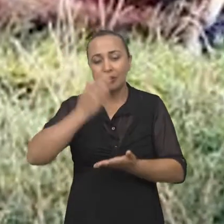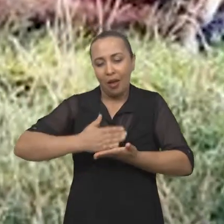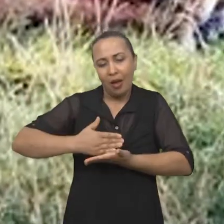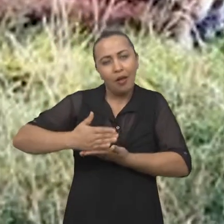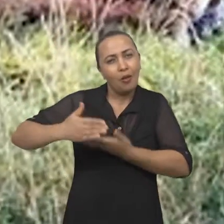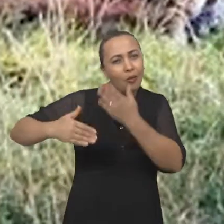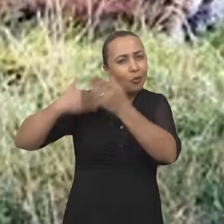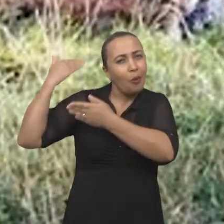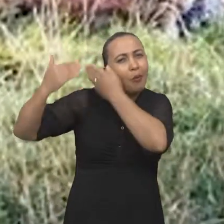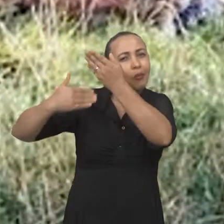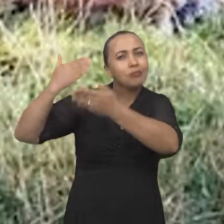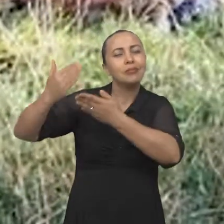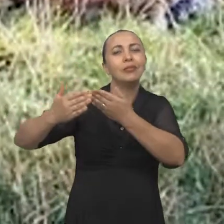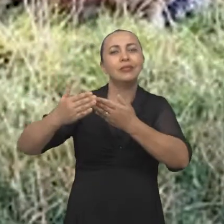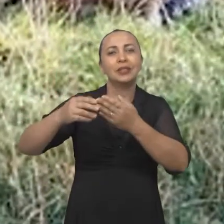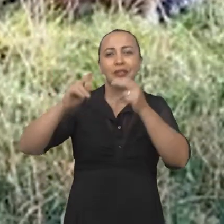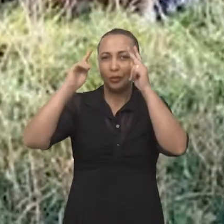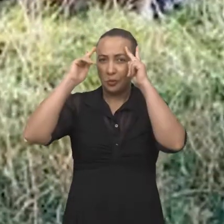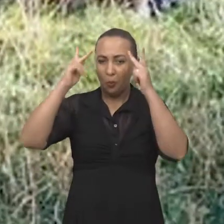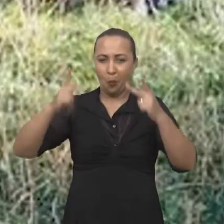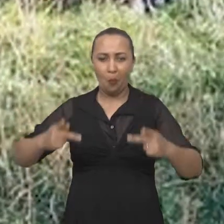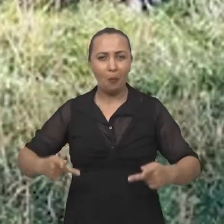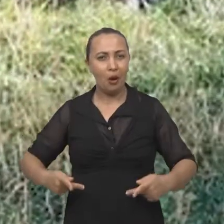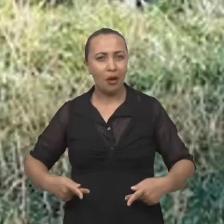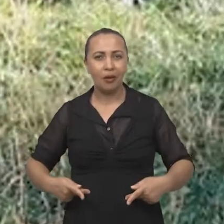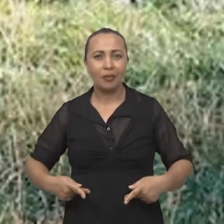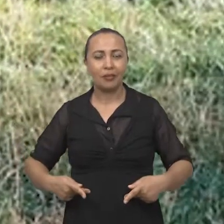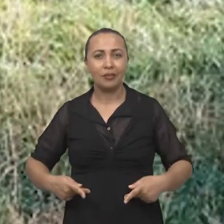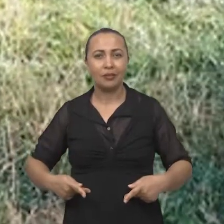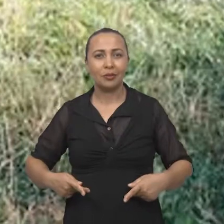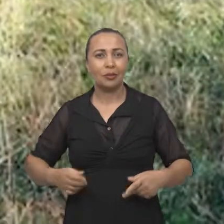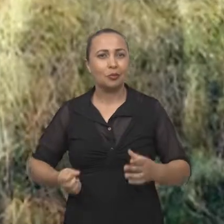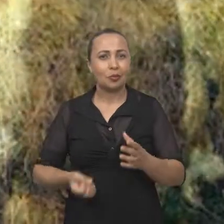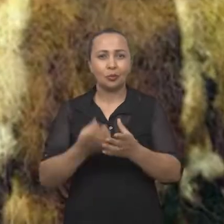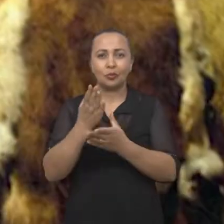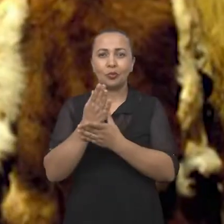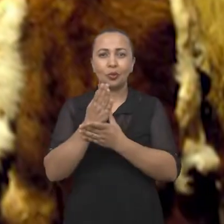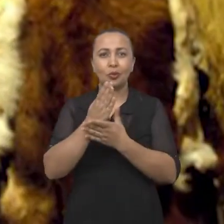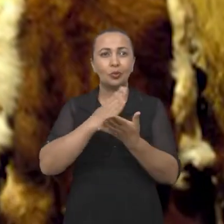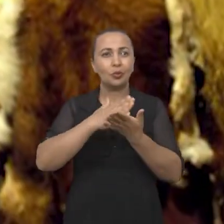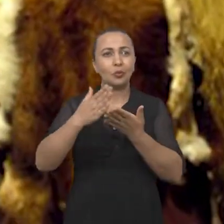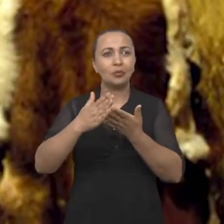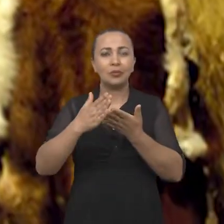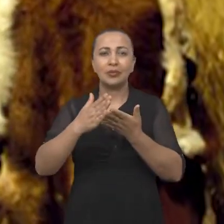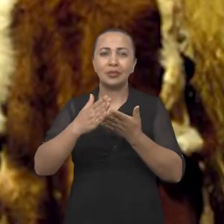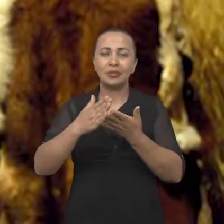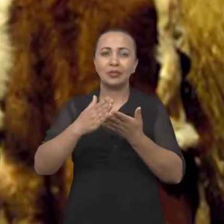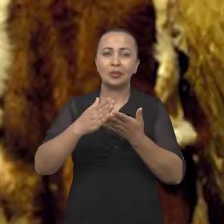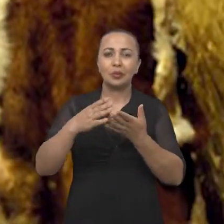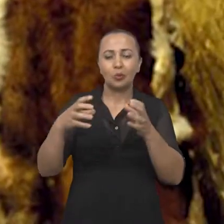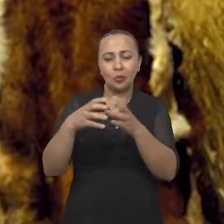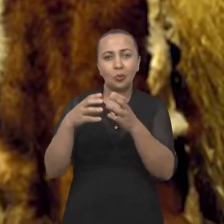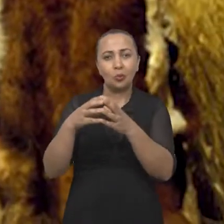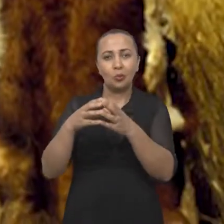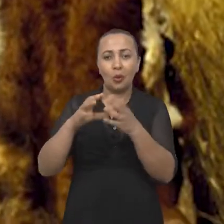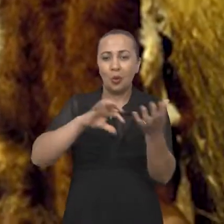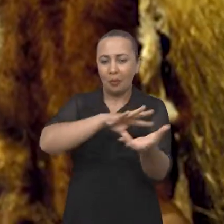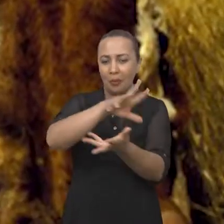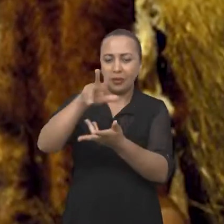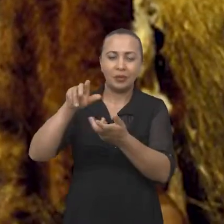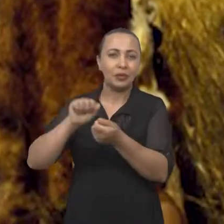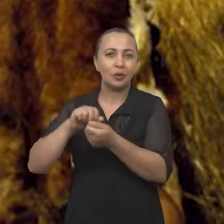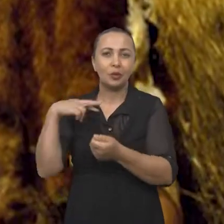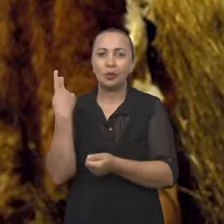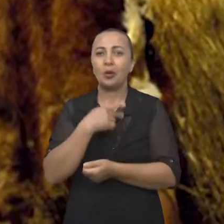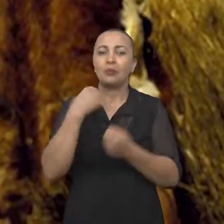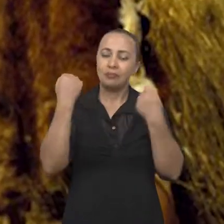os princípios da humanidade, dos princípios do que a gente pode chamar de início da raça humana no planeta,